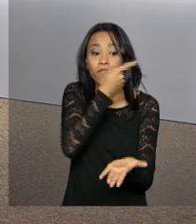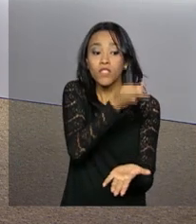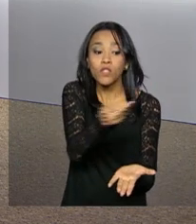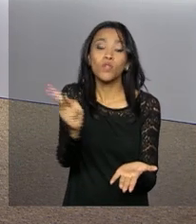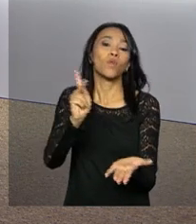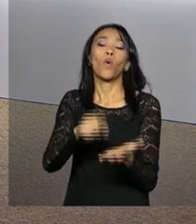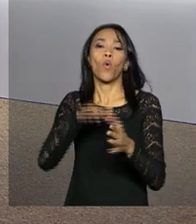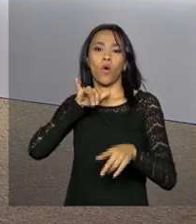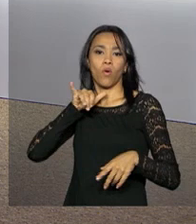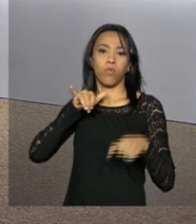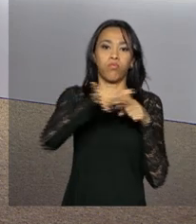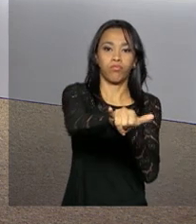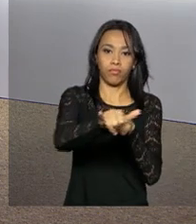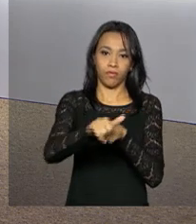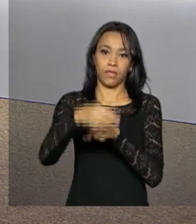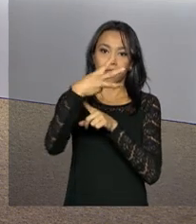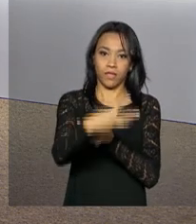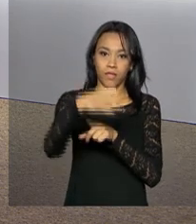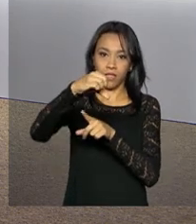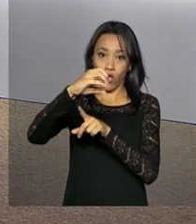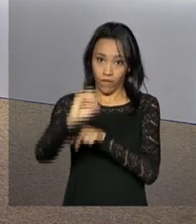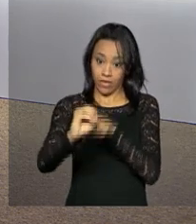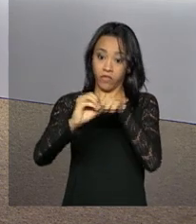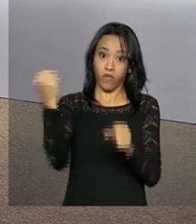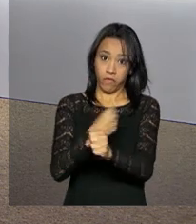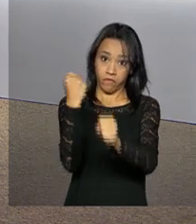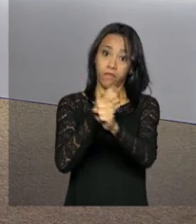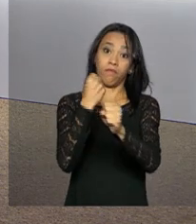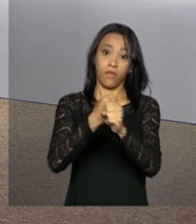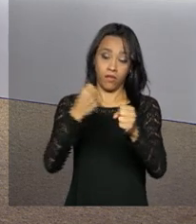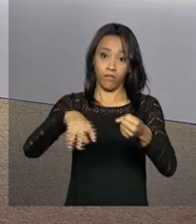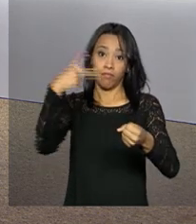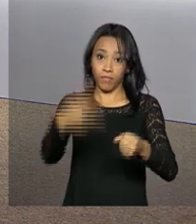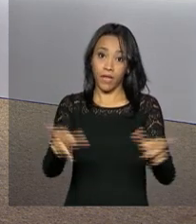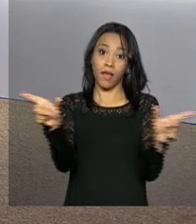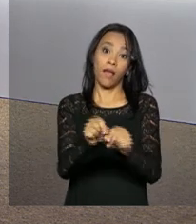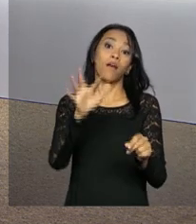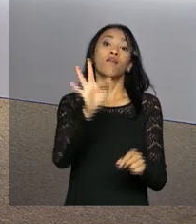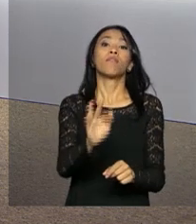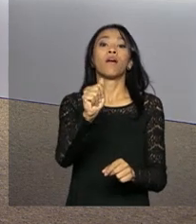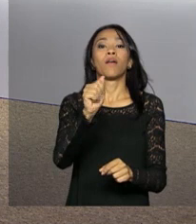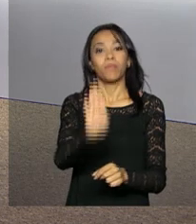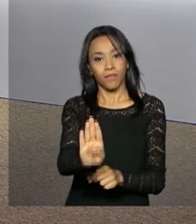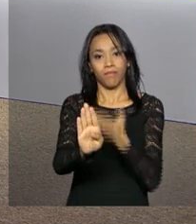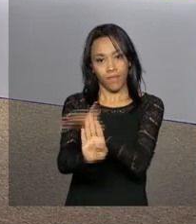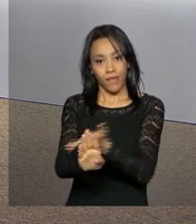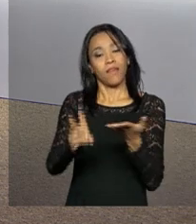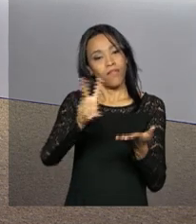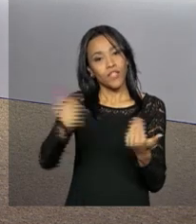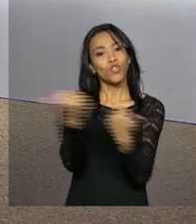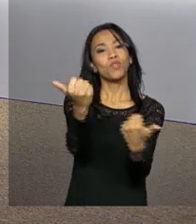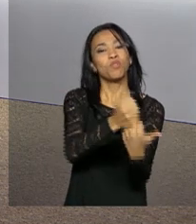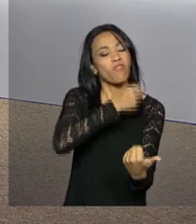o avião KC-390, o cargueiro encomendado pela Força Aérea Brasileira, a Embraer, e vai substituir os